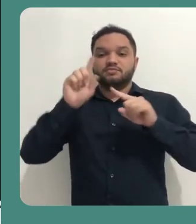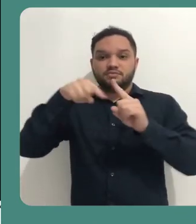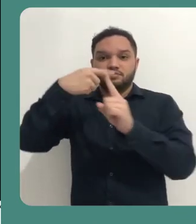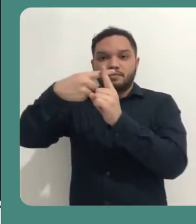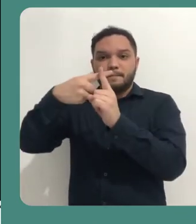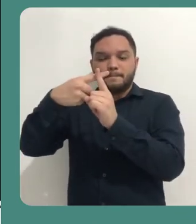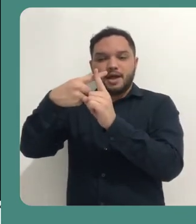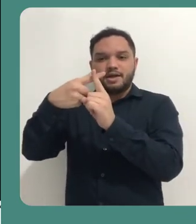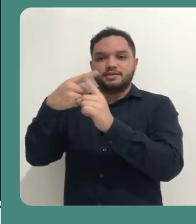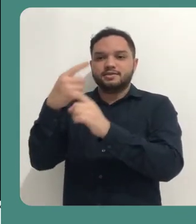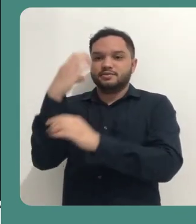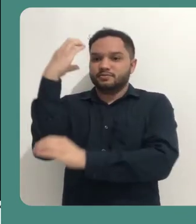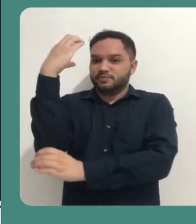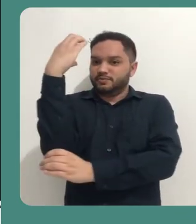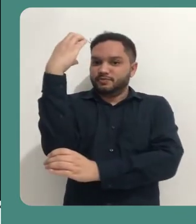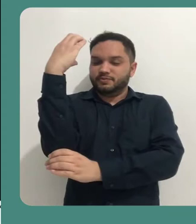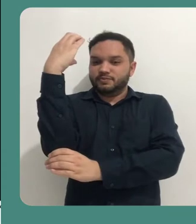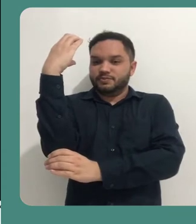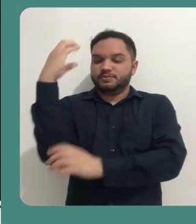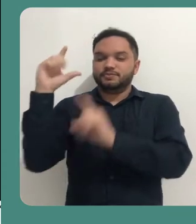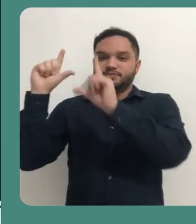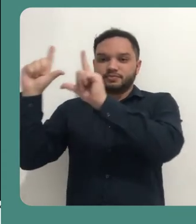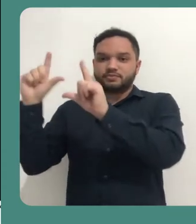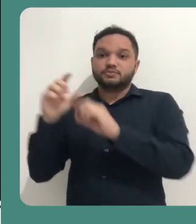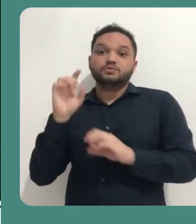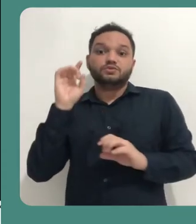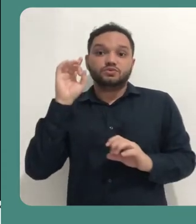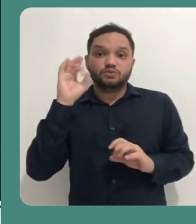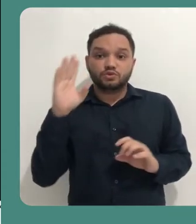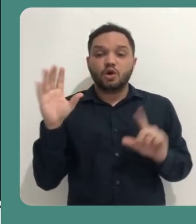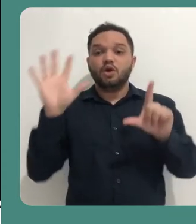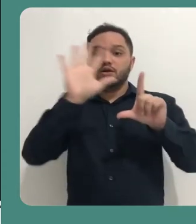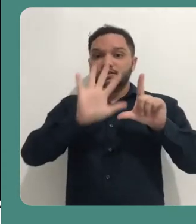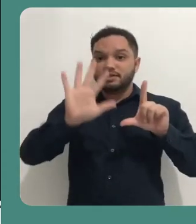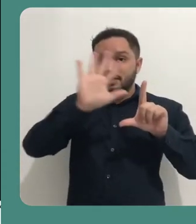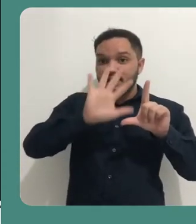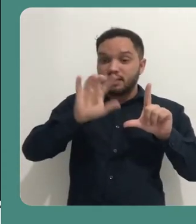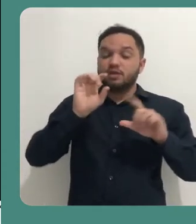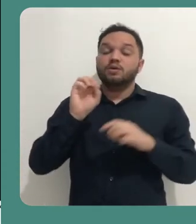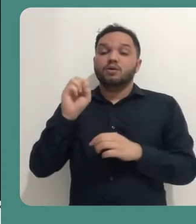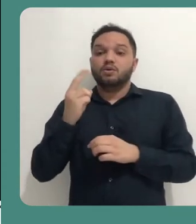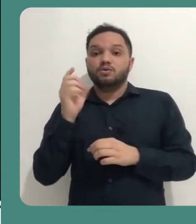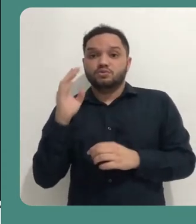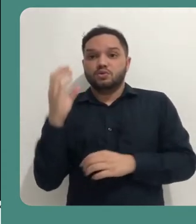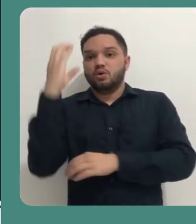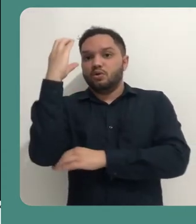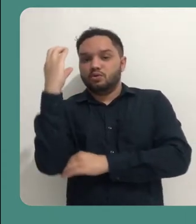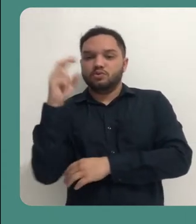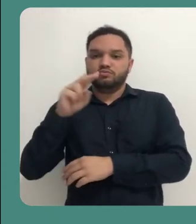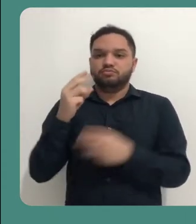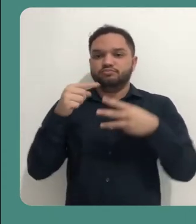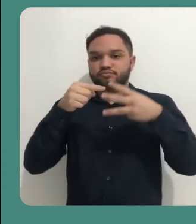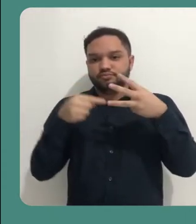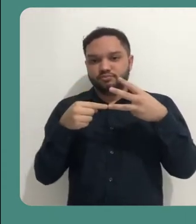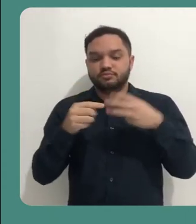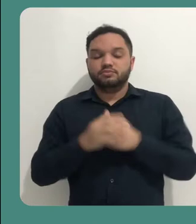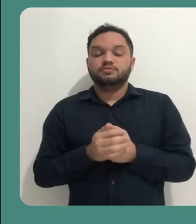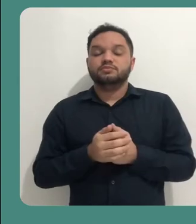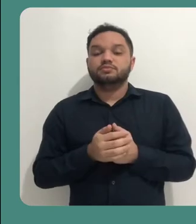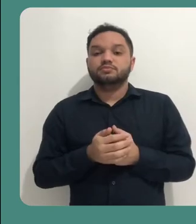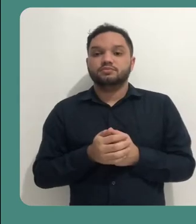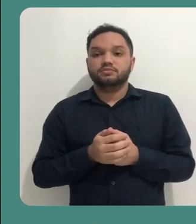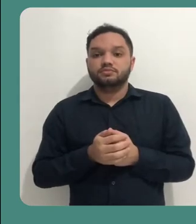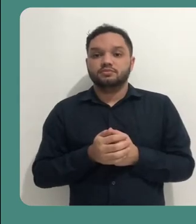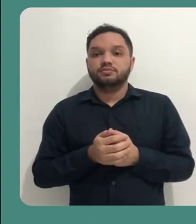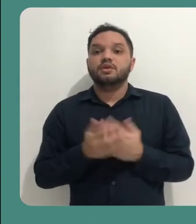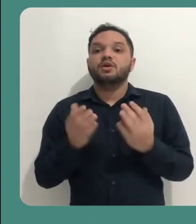você vai aparecer aqui no cantinho inferior. Somente a sua captura de tela ou somente a sua webcam. Então aqui eu vou abrir uma